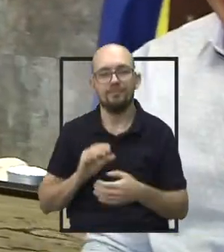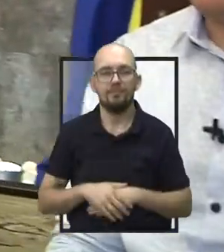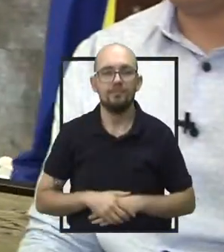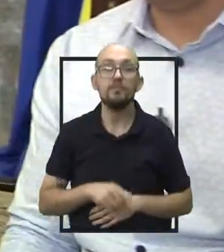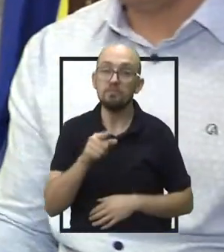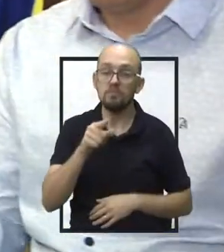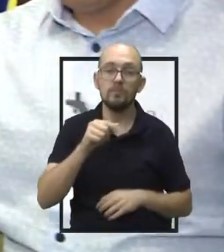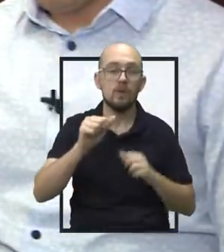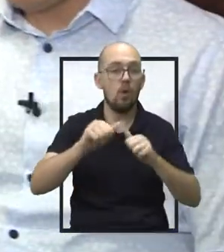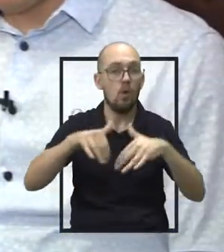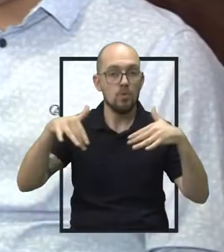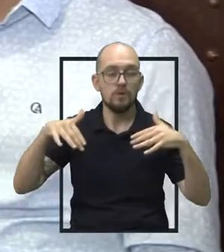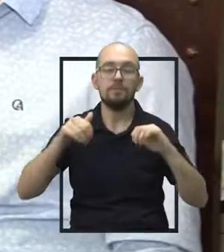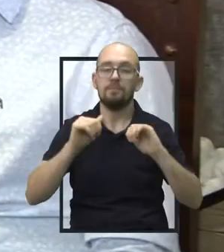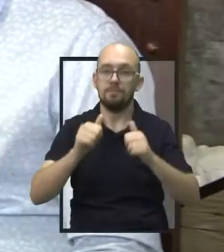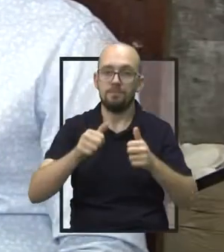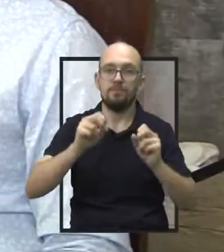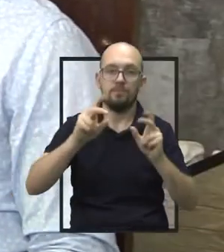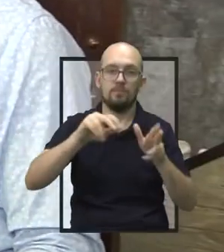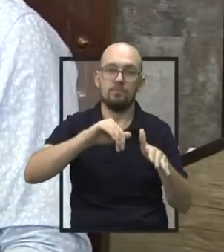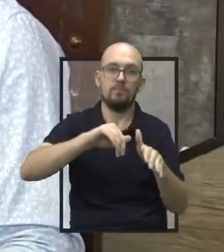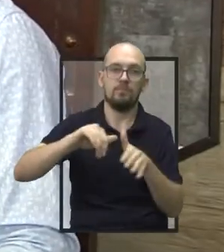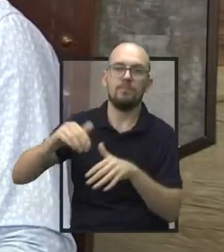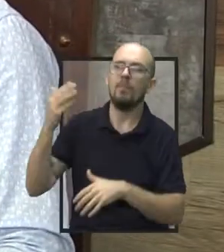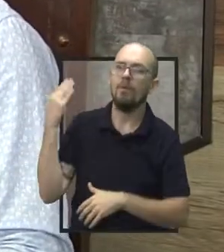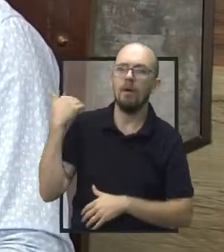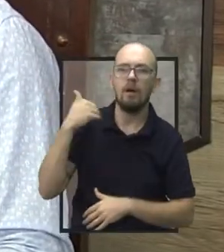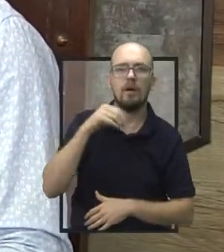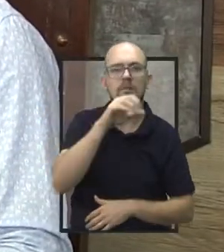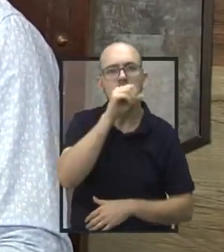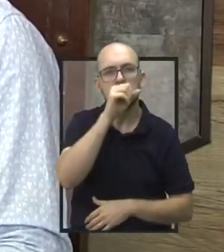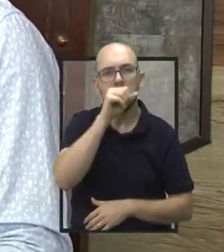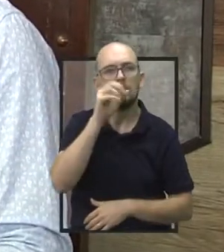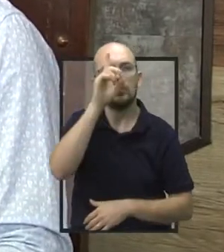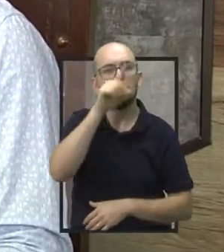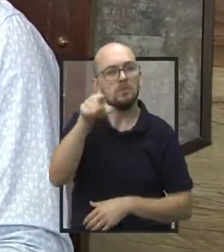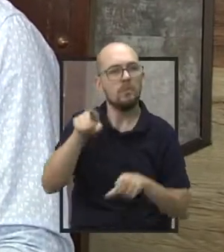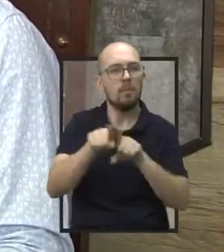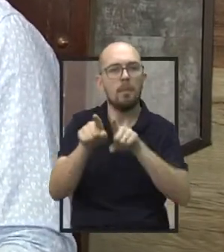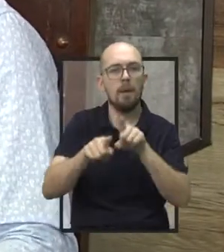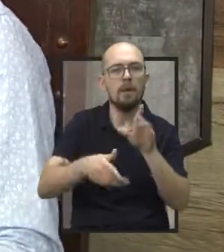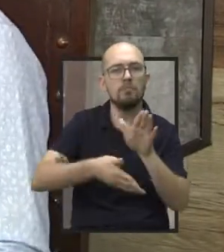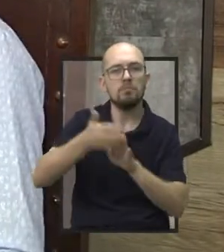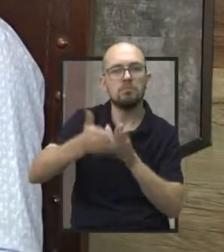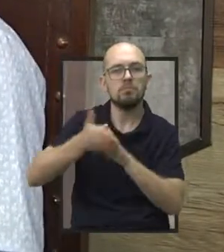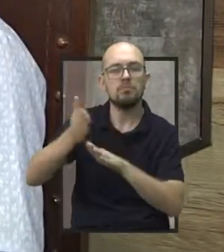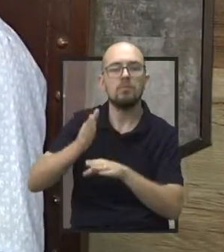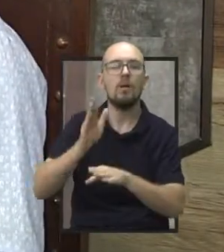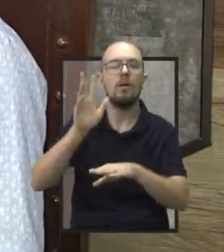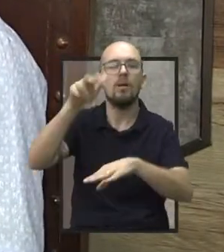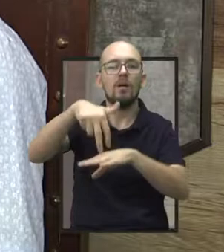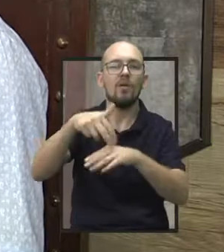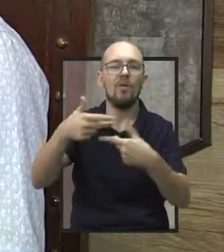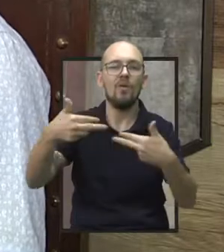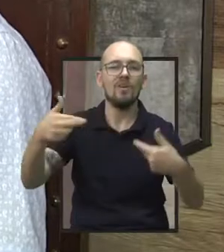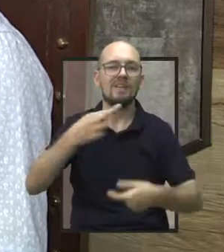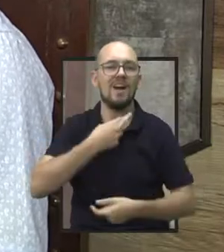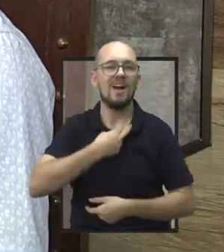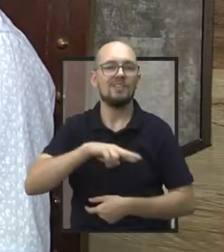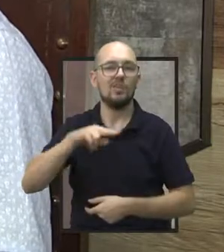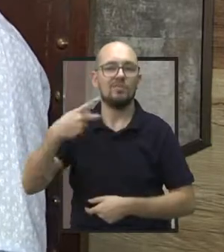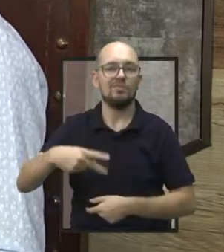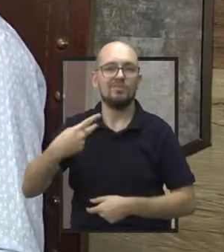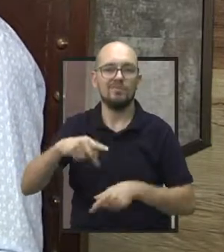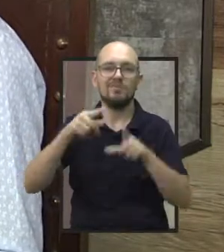bem técnica. Presidente, durante o final de semana o senhor também participou de alguns eventos religiosos aqui no município,